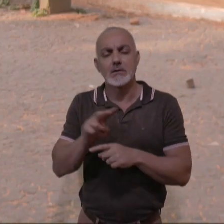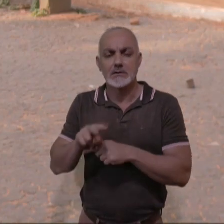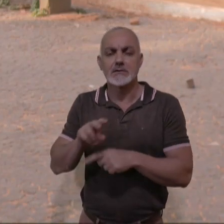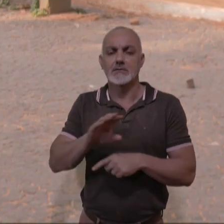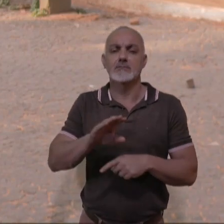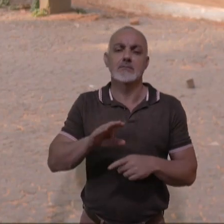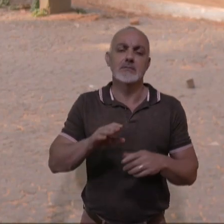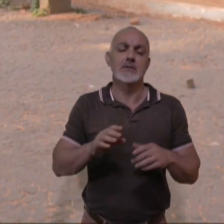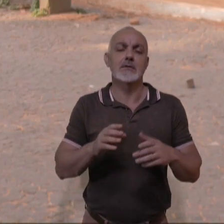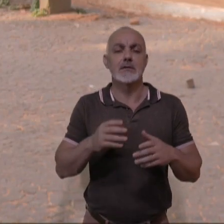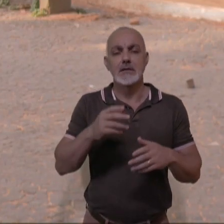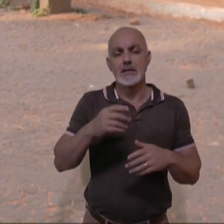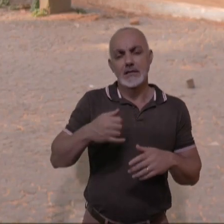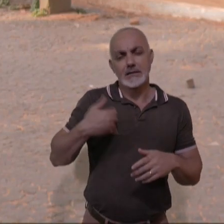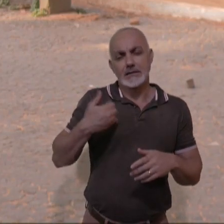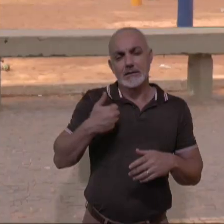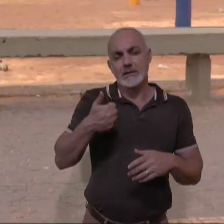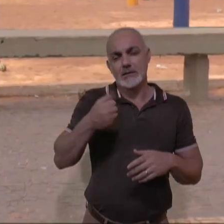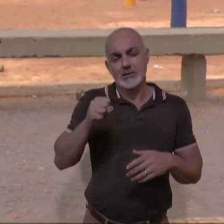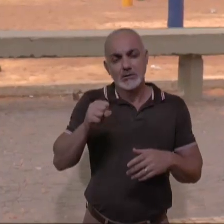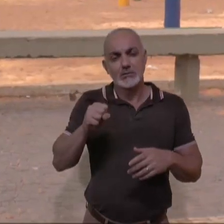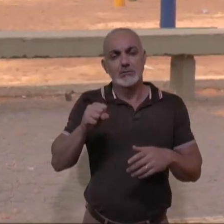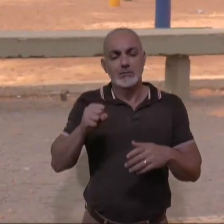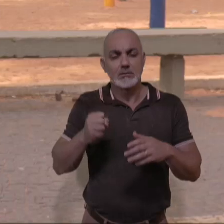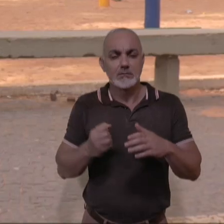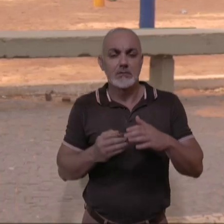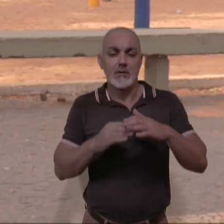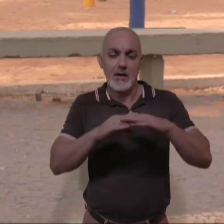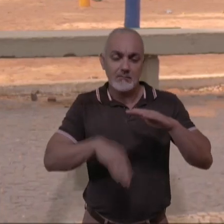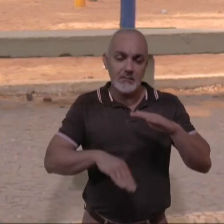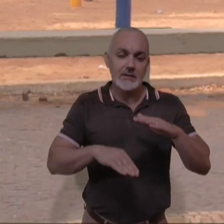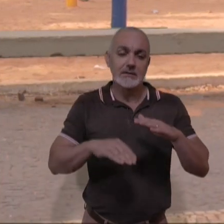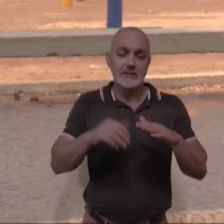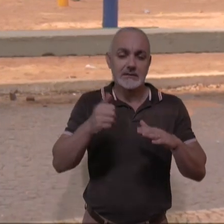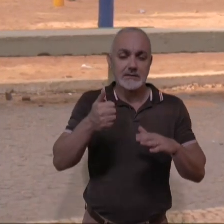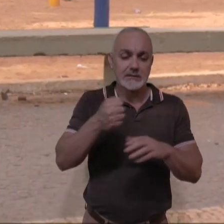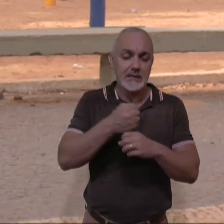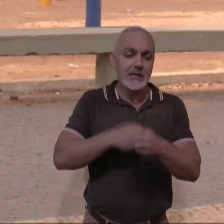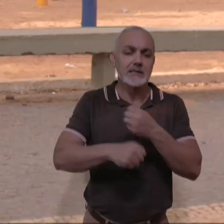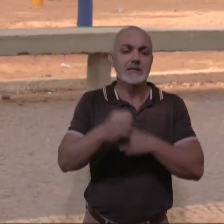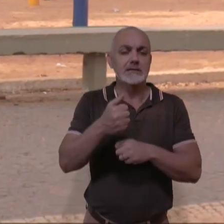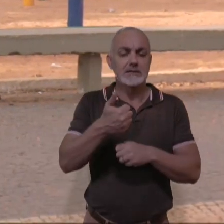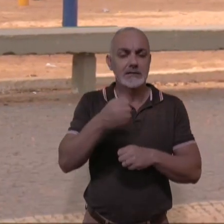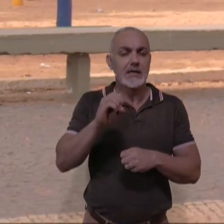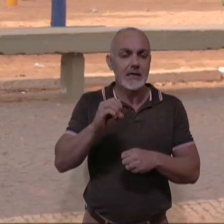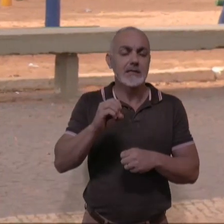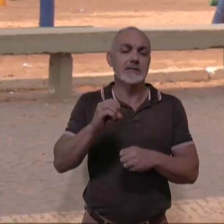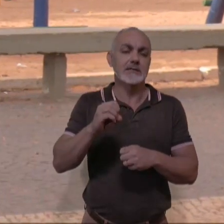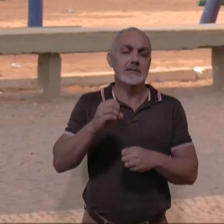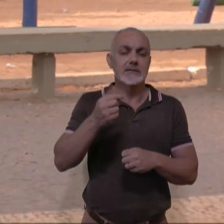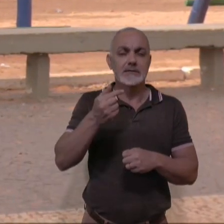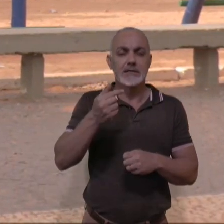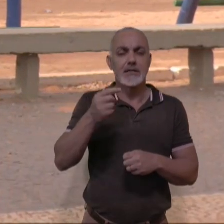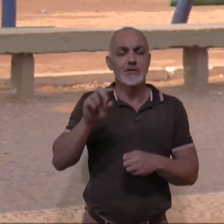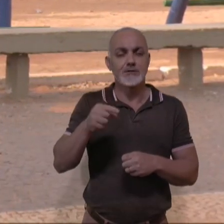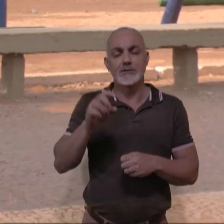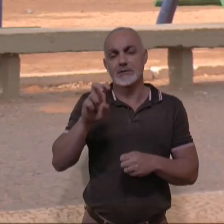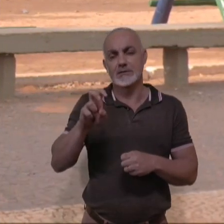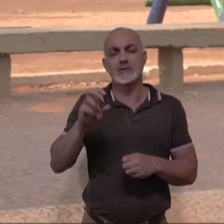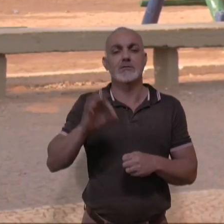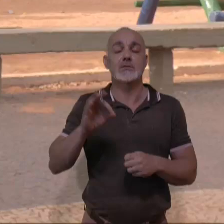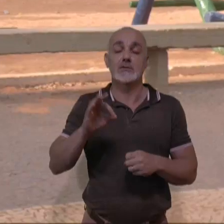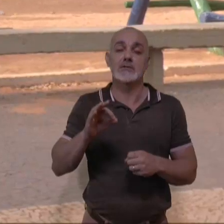para os divórcios dos pais. Há 10 anos atrás, apenas 7,5% dos casos